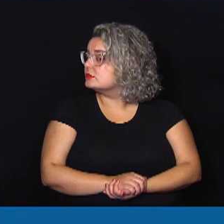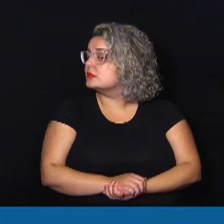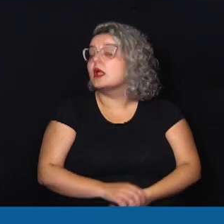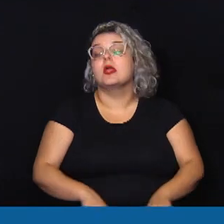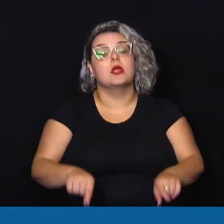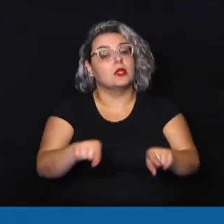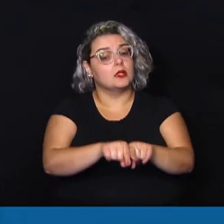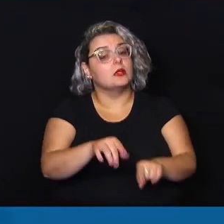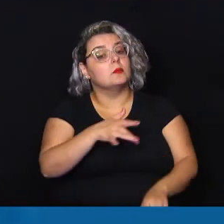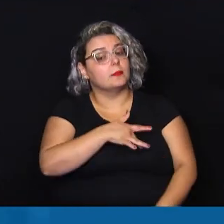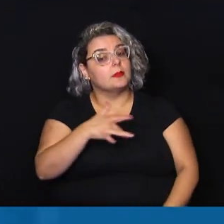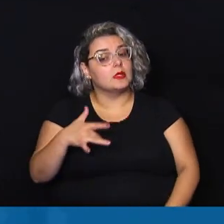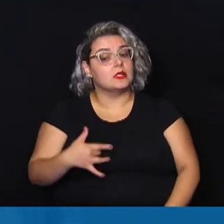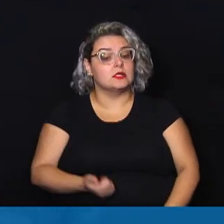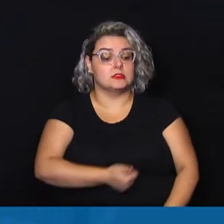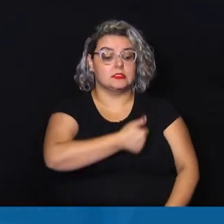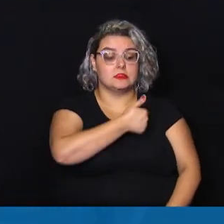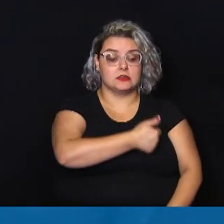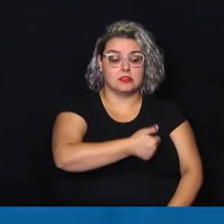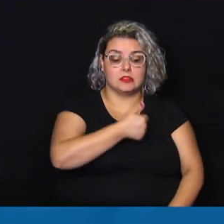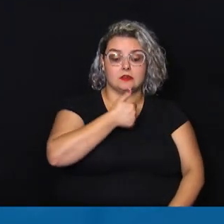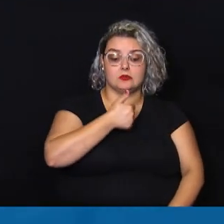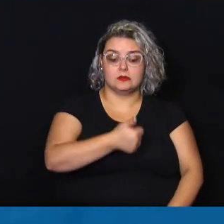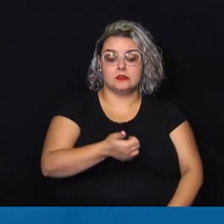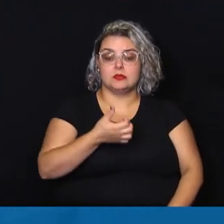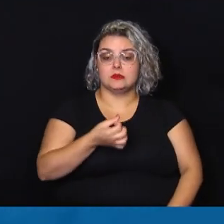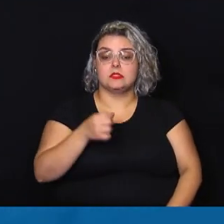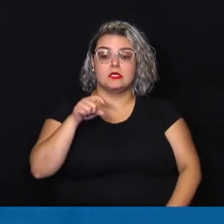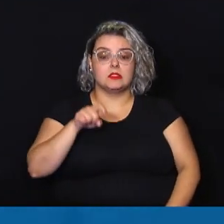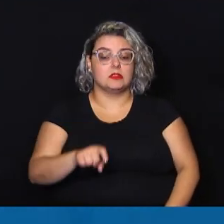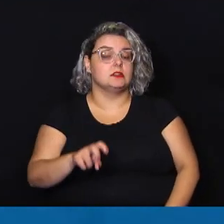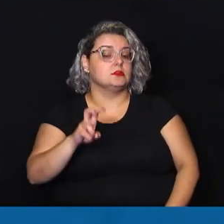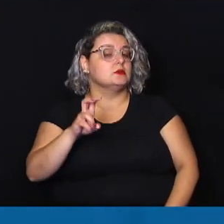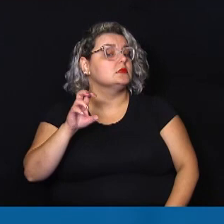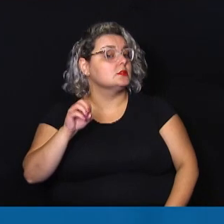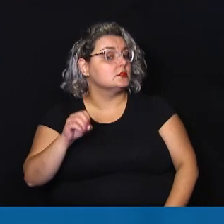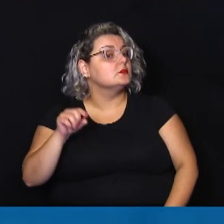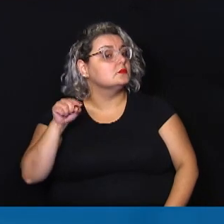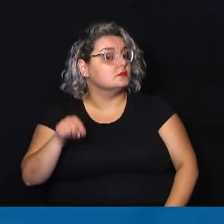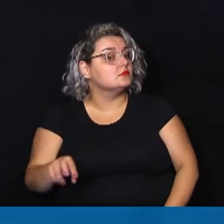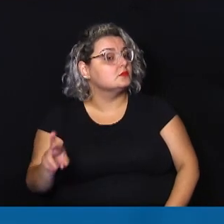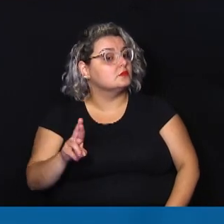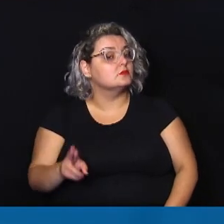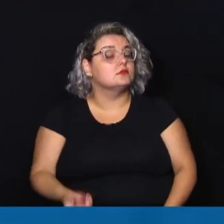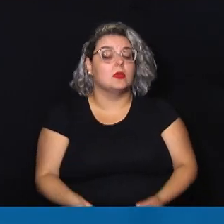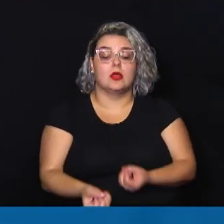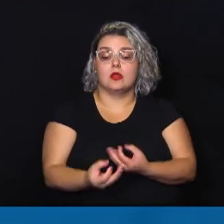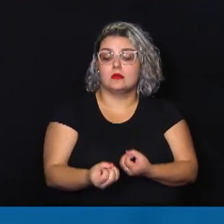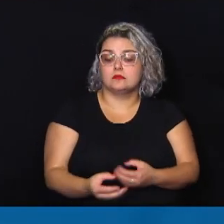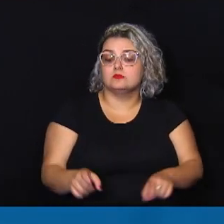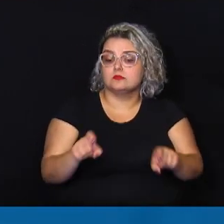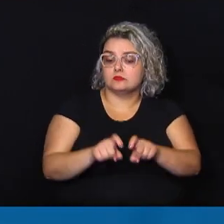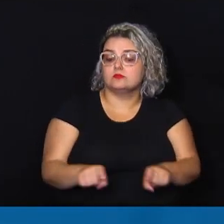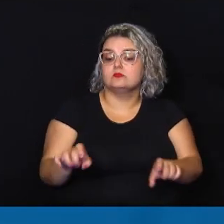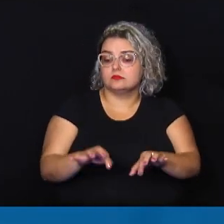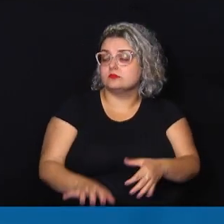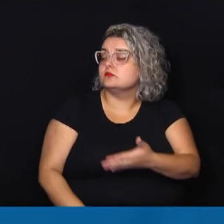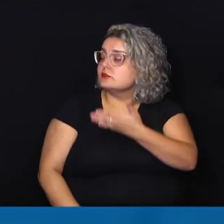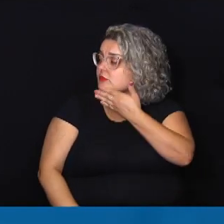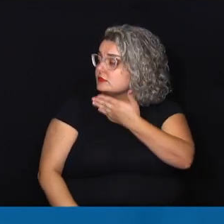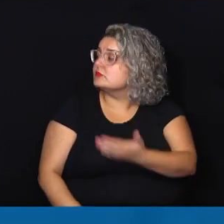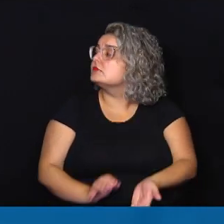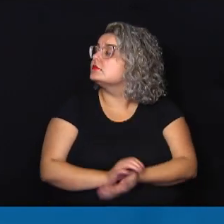saúde, R$ 116 mil e 500 para investimentos em informatização nas seguintes unidades de